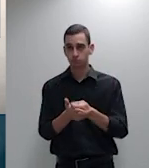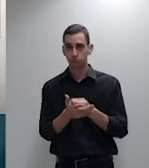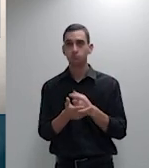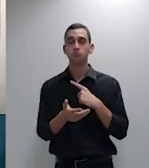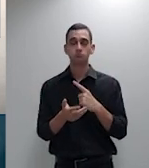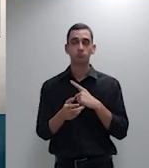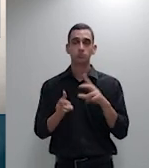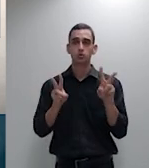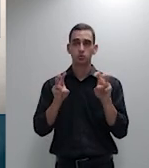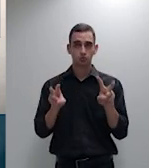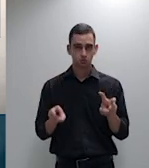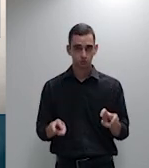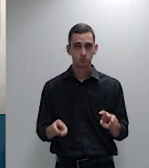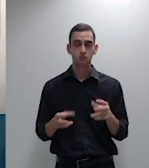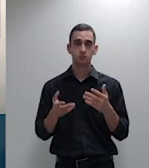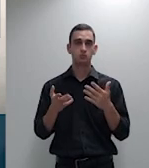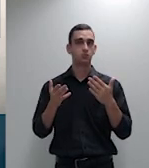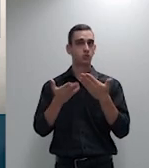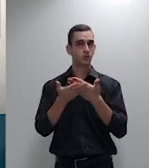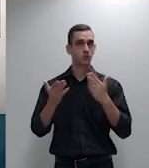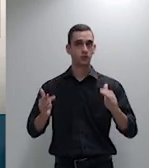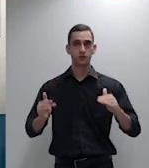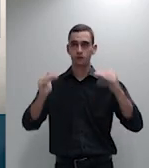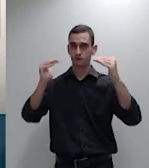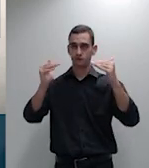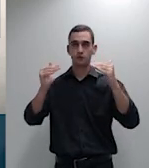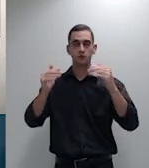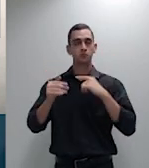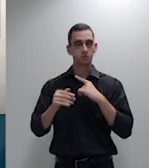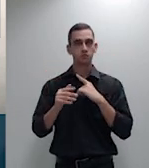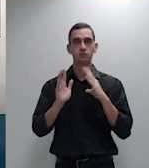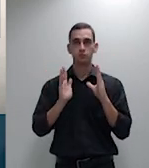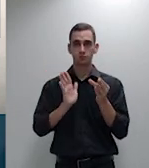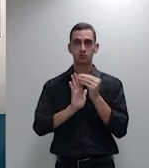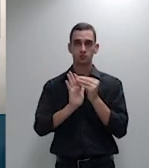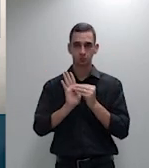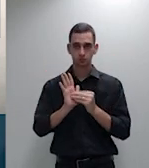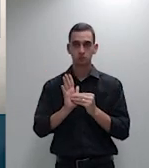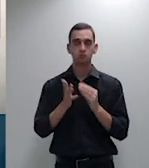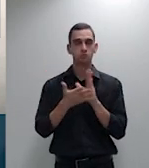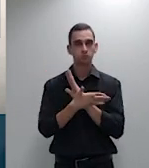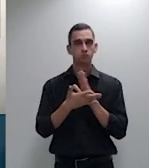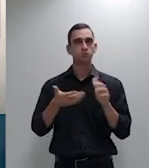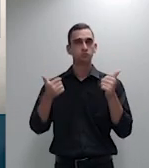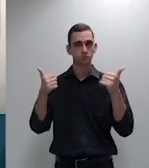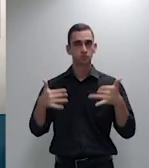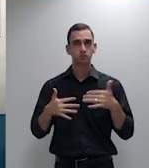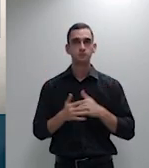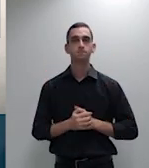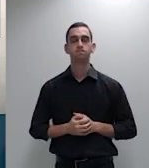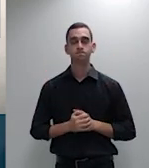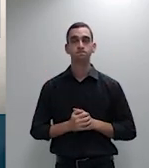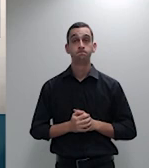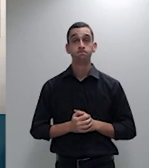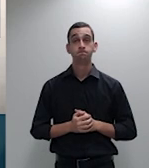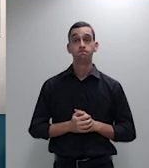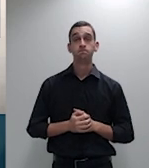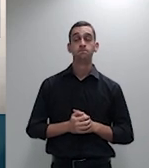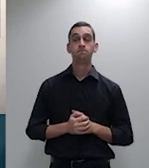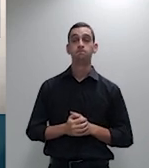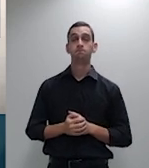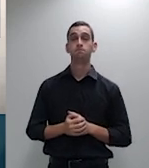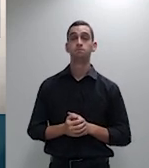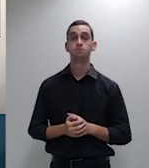excelências prestar pequenos esclarecimentos um deles foi mencionado na